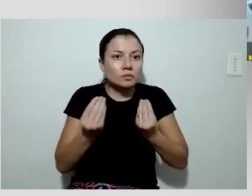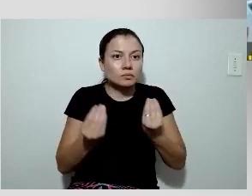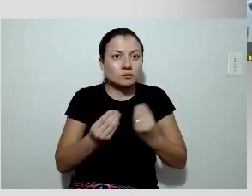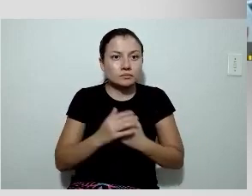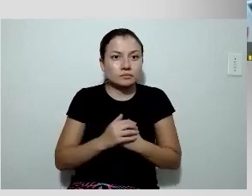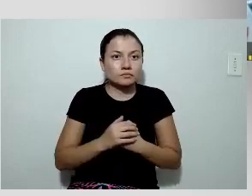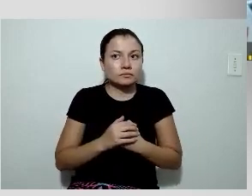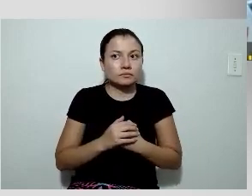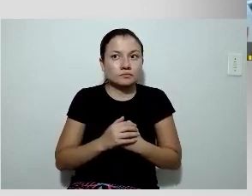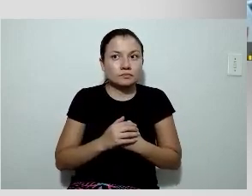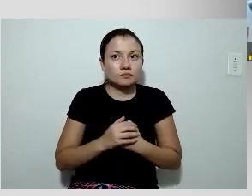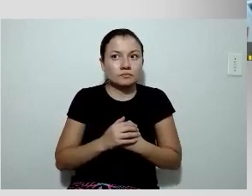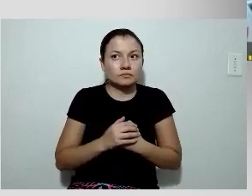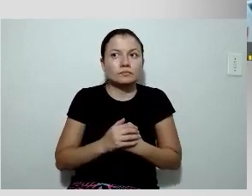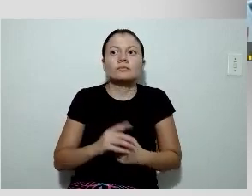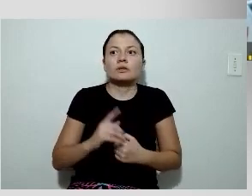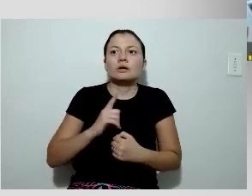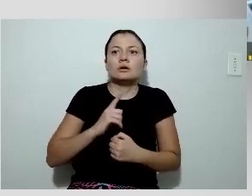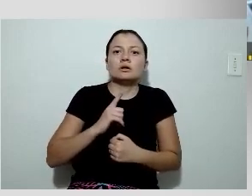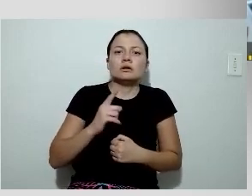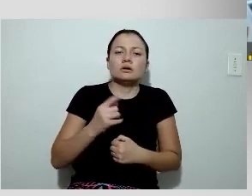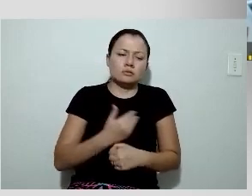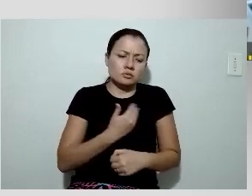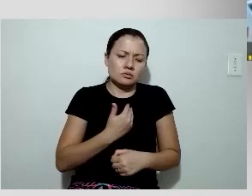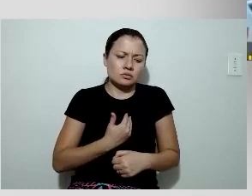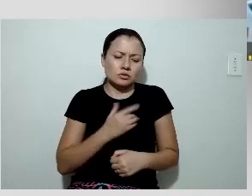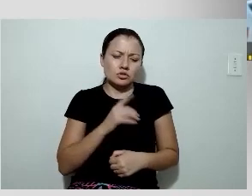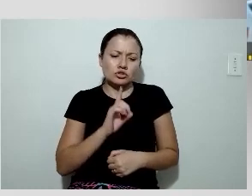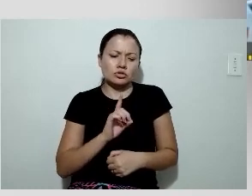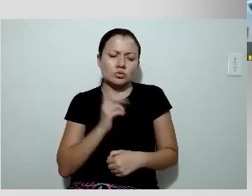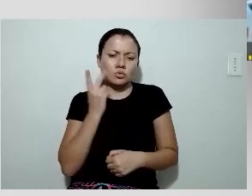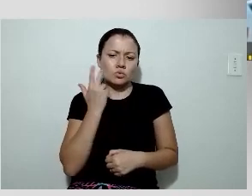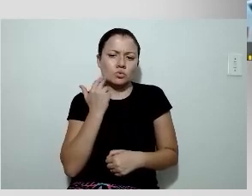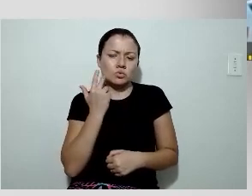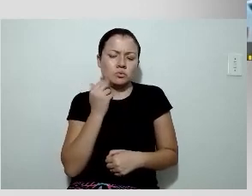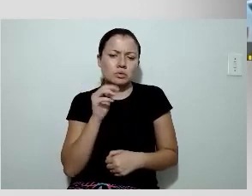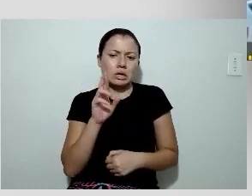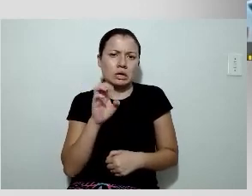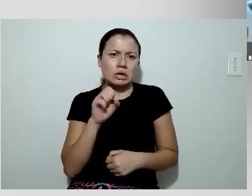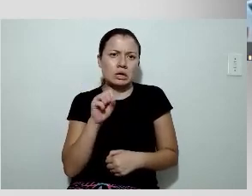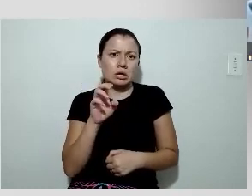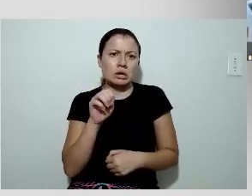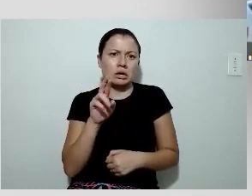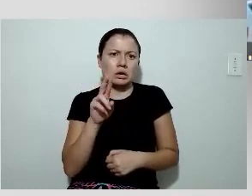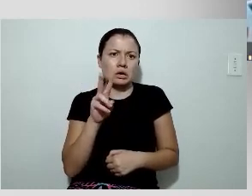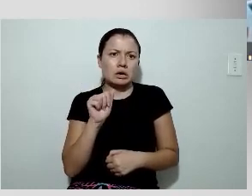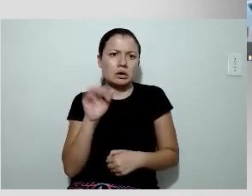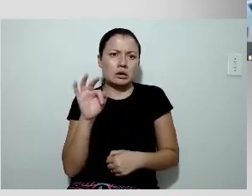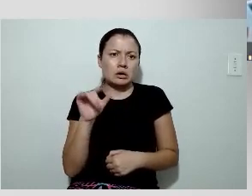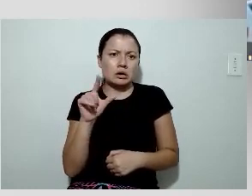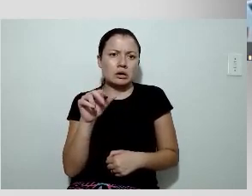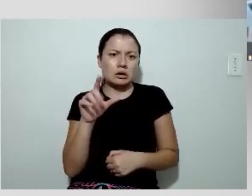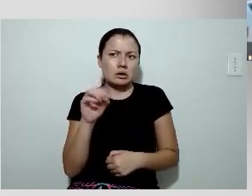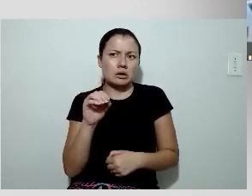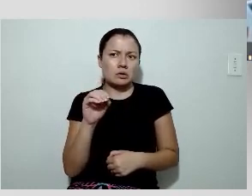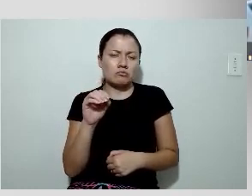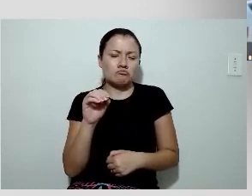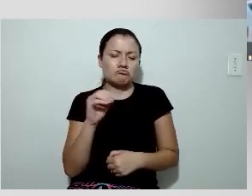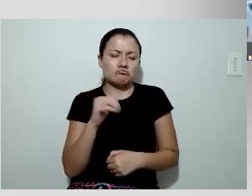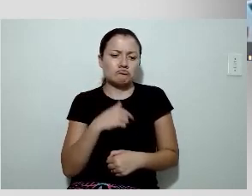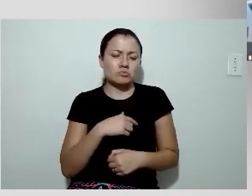O tempo para a coronária direita está normal, a gente não tem reserva de força inadequada para a coronária direita,